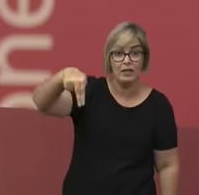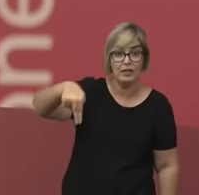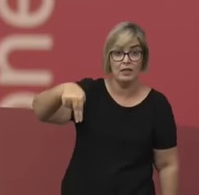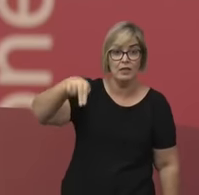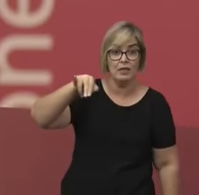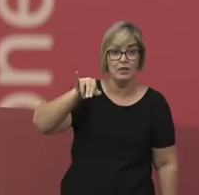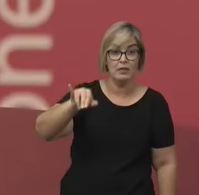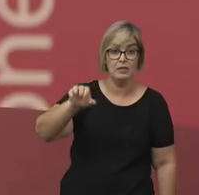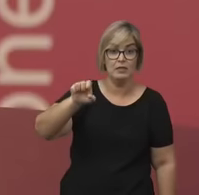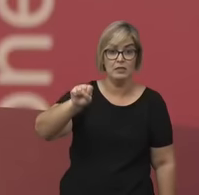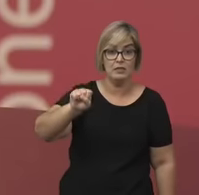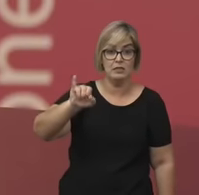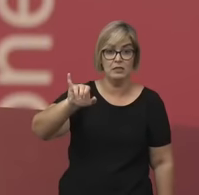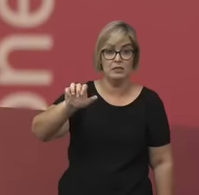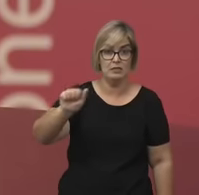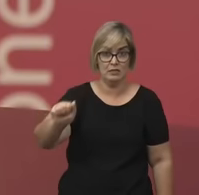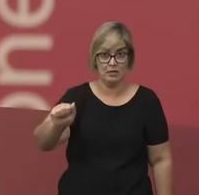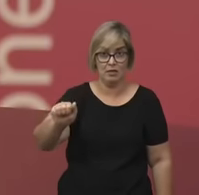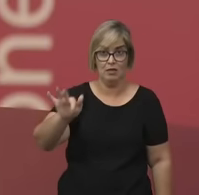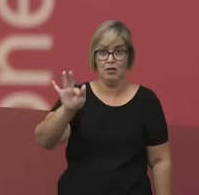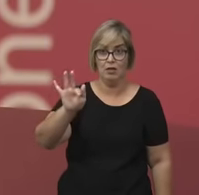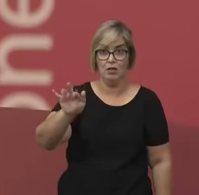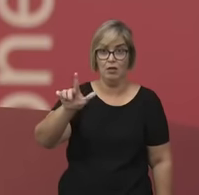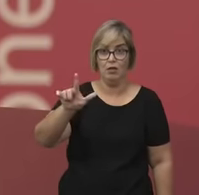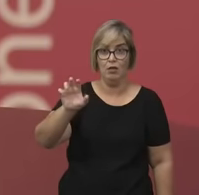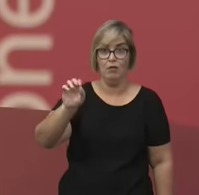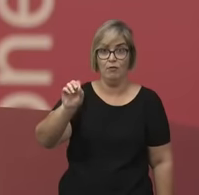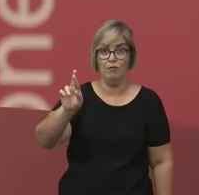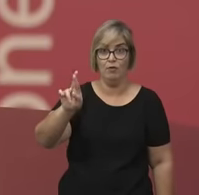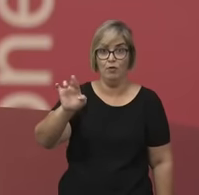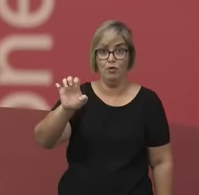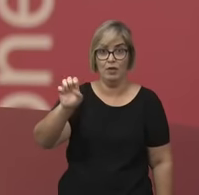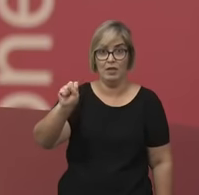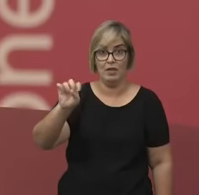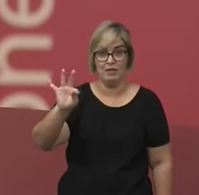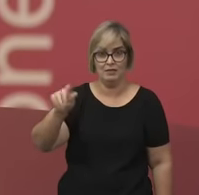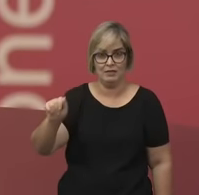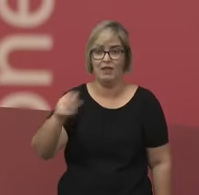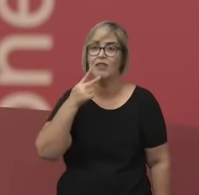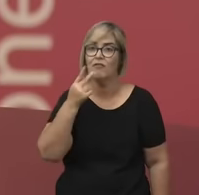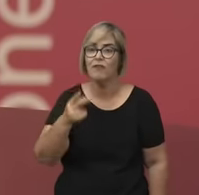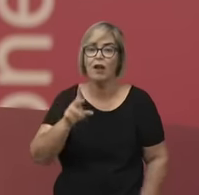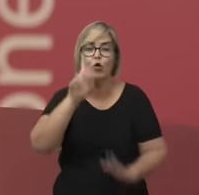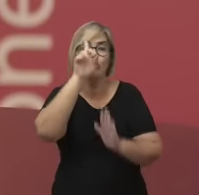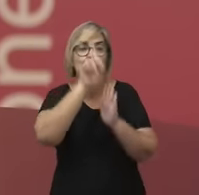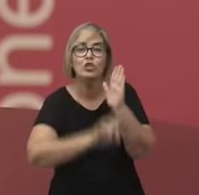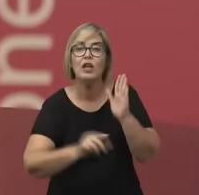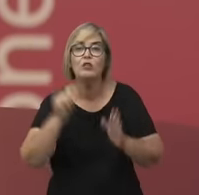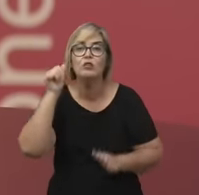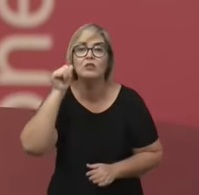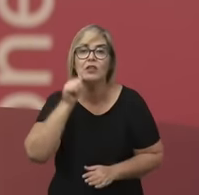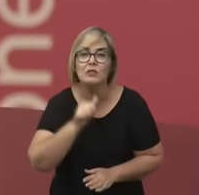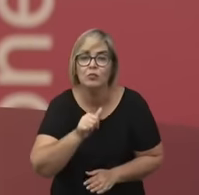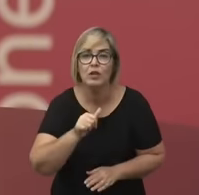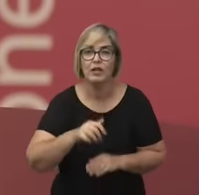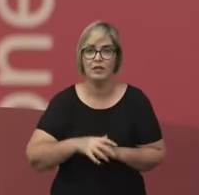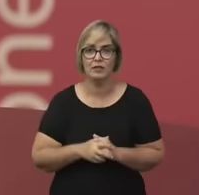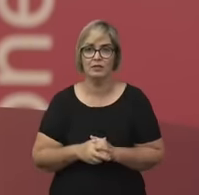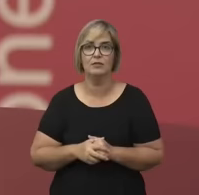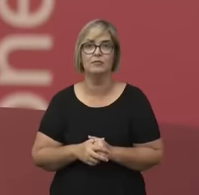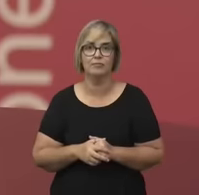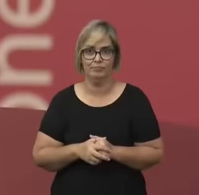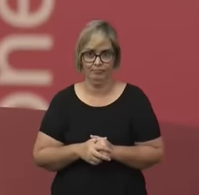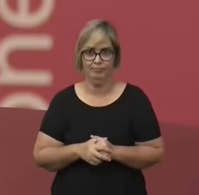é traduzido como Direito das Mulheres e as Injustiças dos Homens. E a Nisia Floresta acha que ela está traduzindo Mary